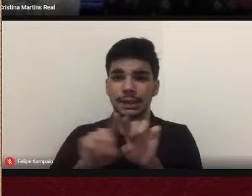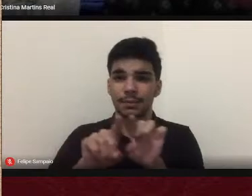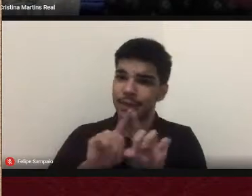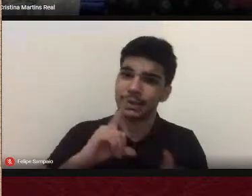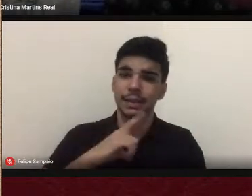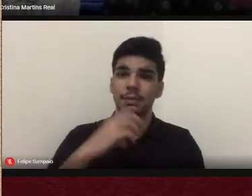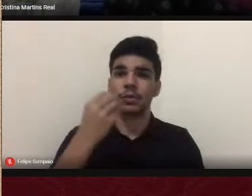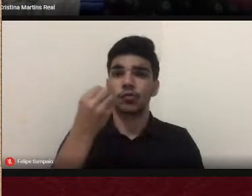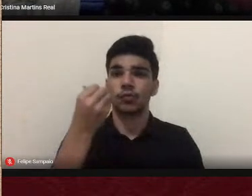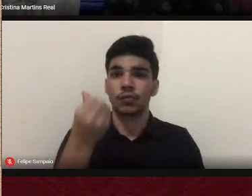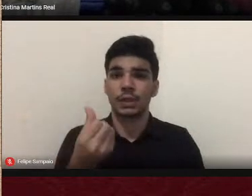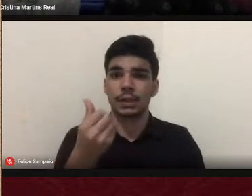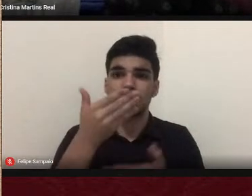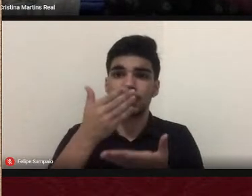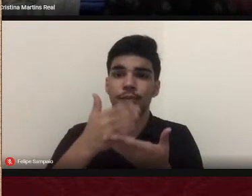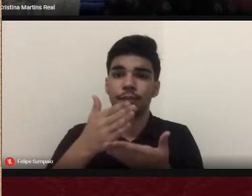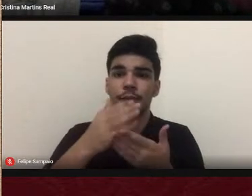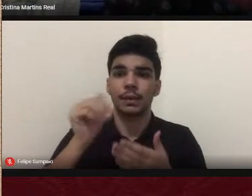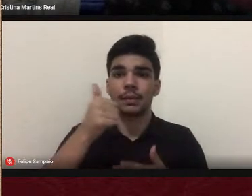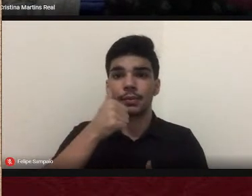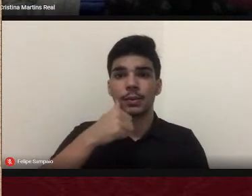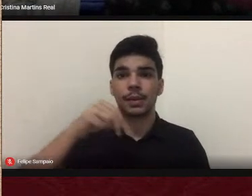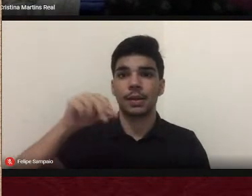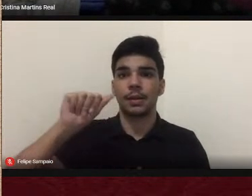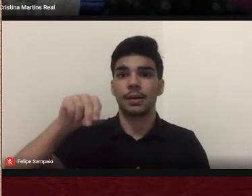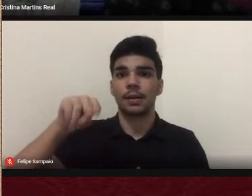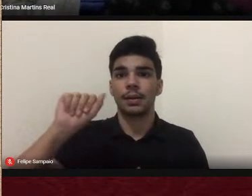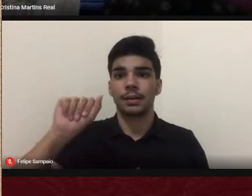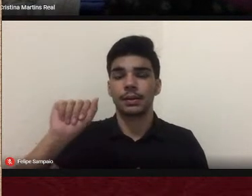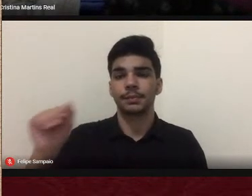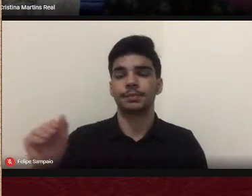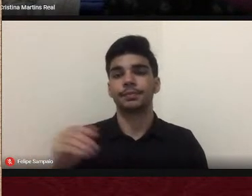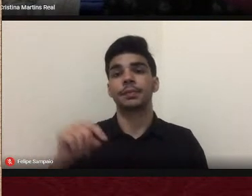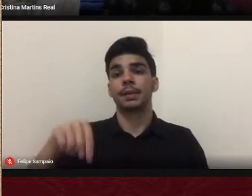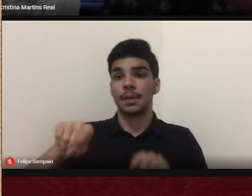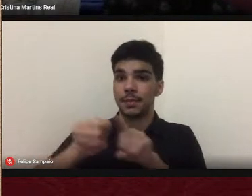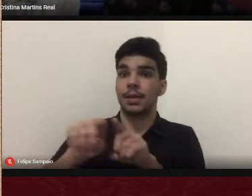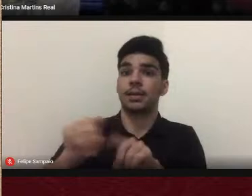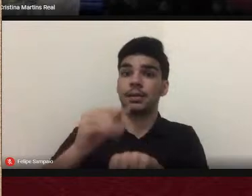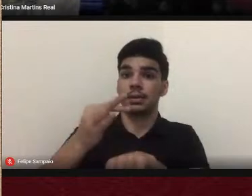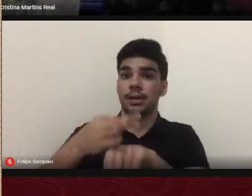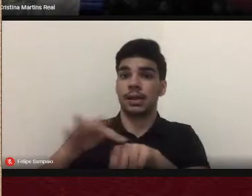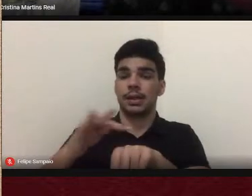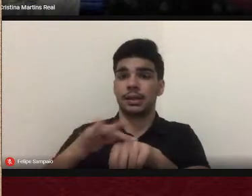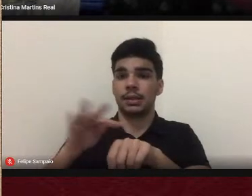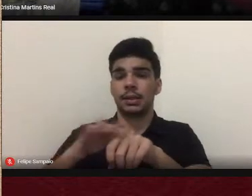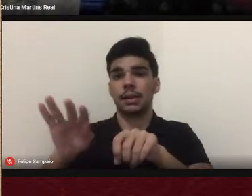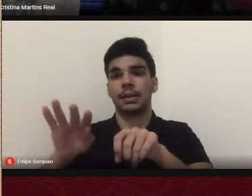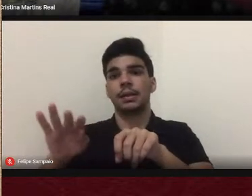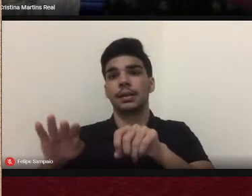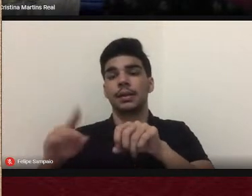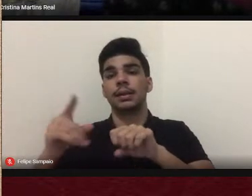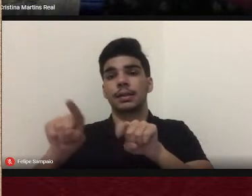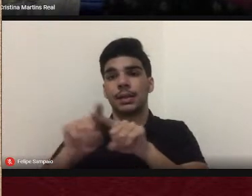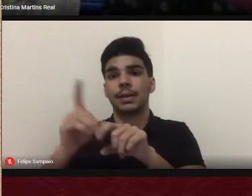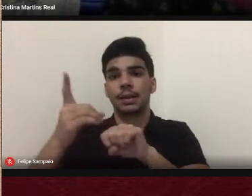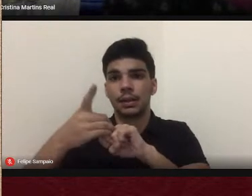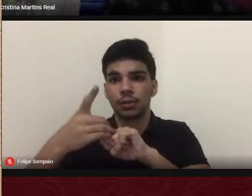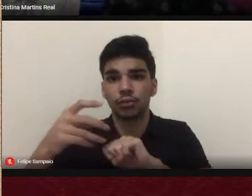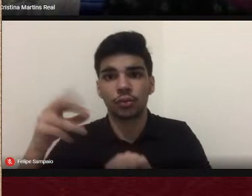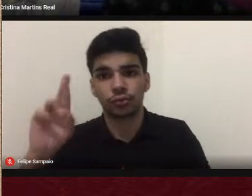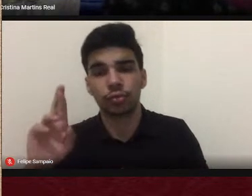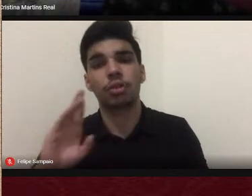pela Ana Maria da Silva Magalhães, também técnica aqui da UFGD, já doutora, concluída, esse